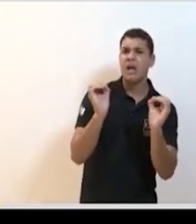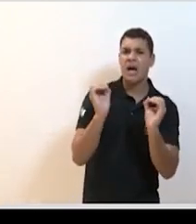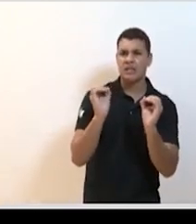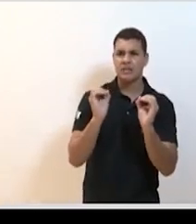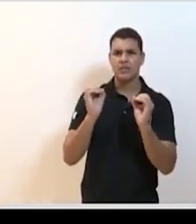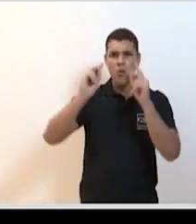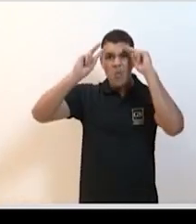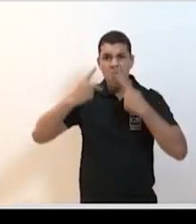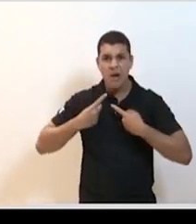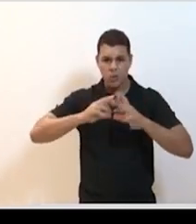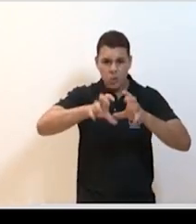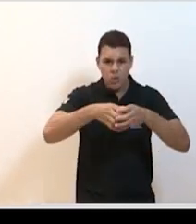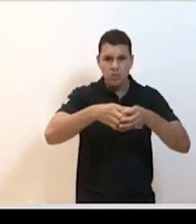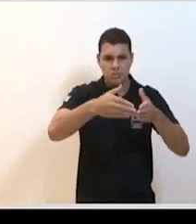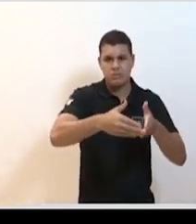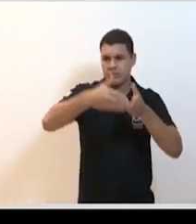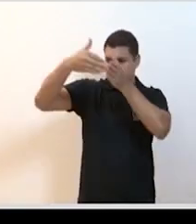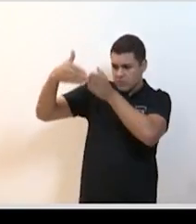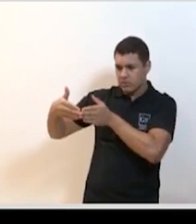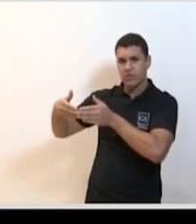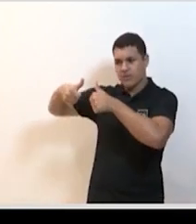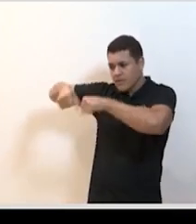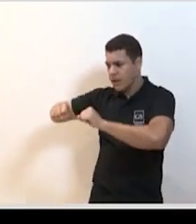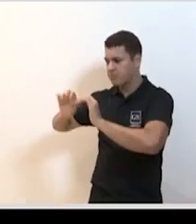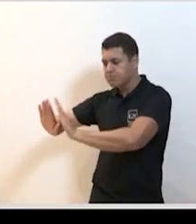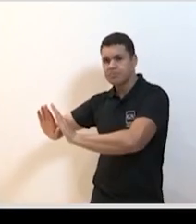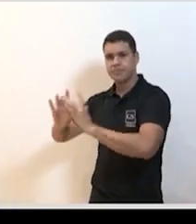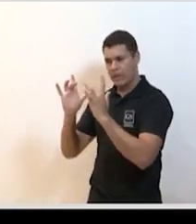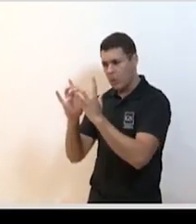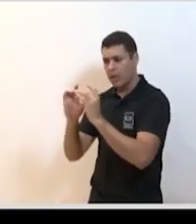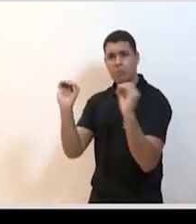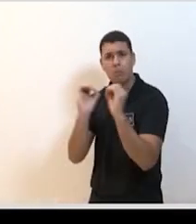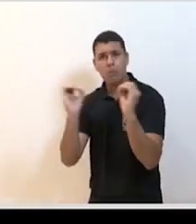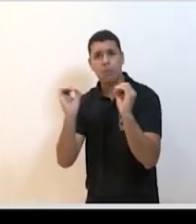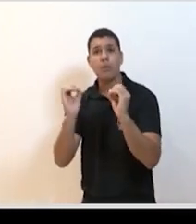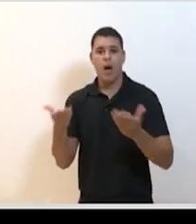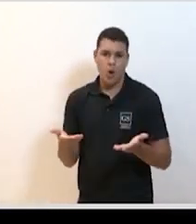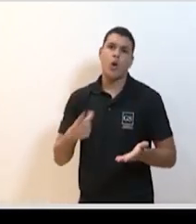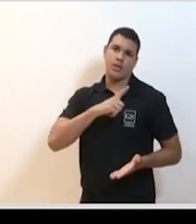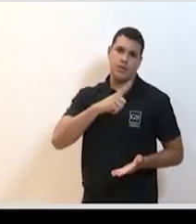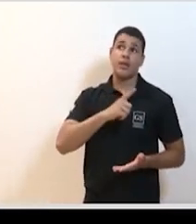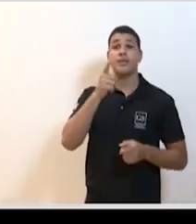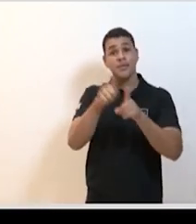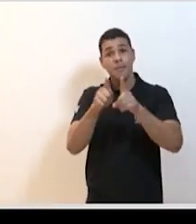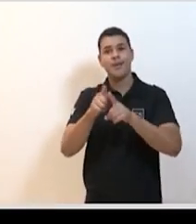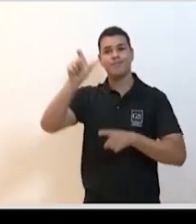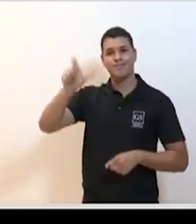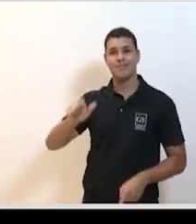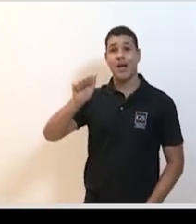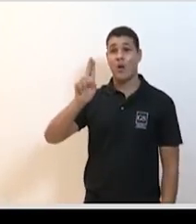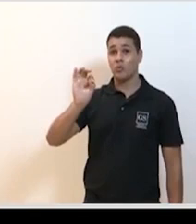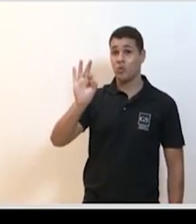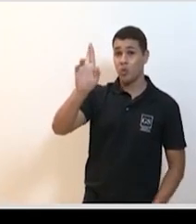em seres humanos. E agora, voltamos a falar. Voltou a ter, inclusive, criou-se um marco legal em relação a isso. Já aparece também no livro do Camilho. A quarentena tem